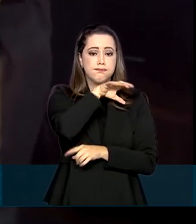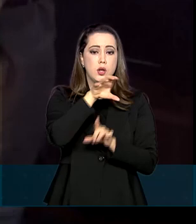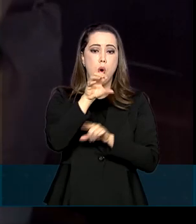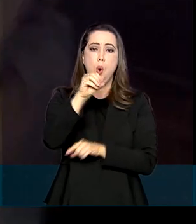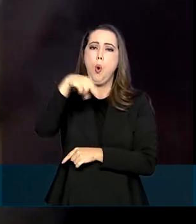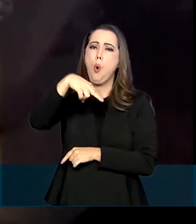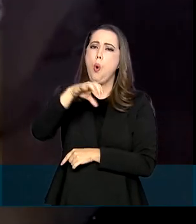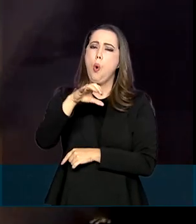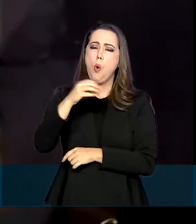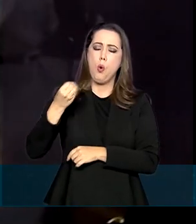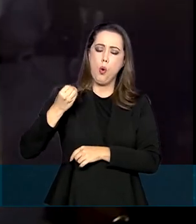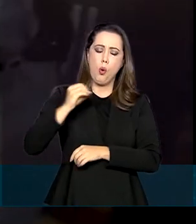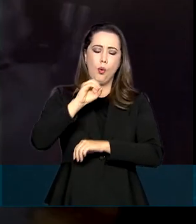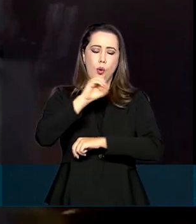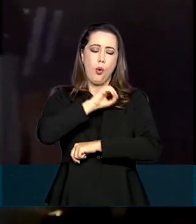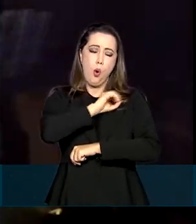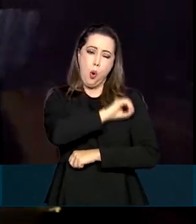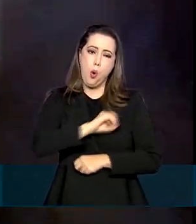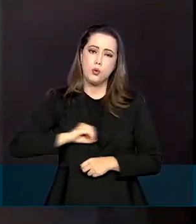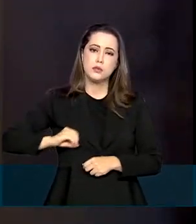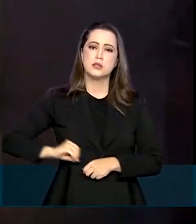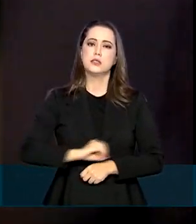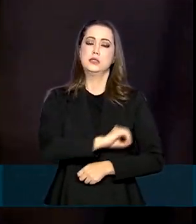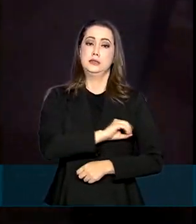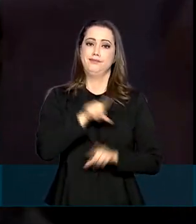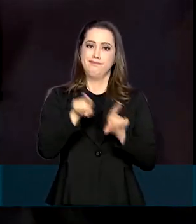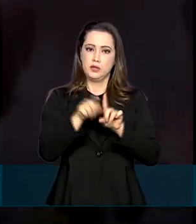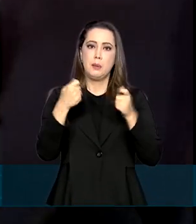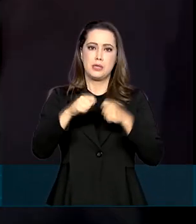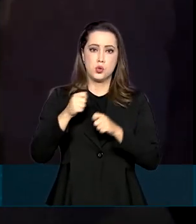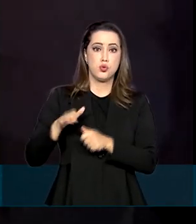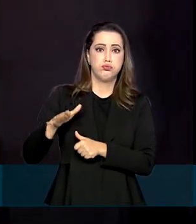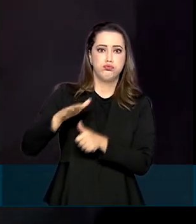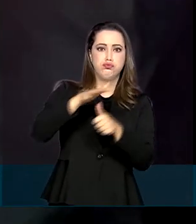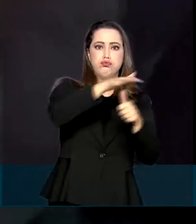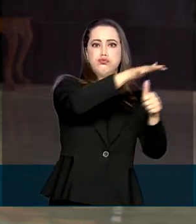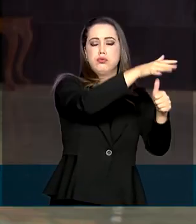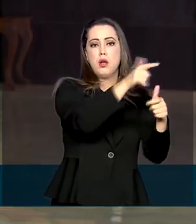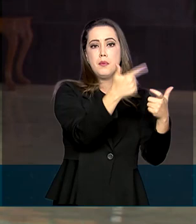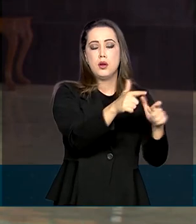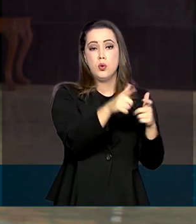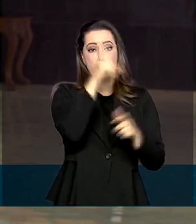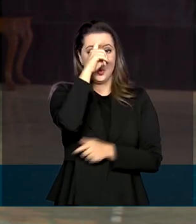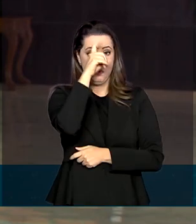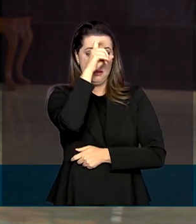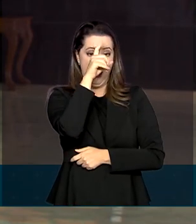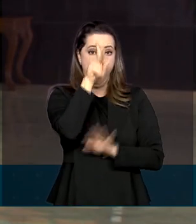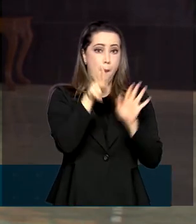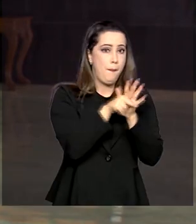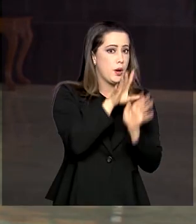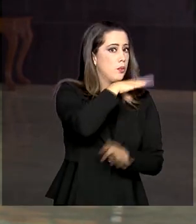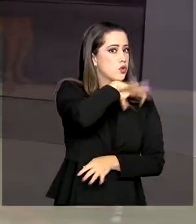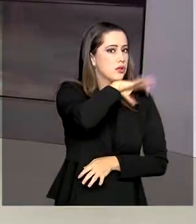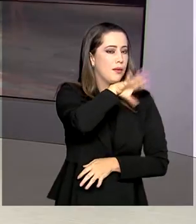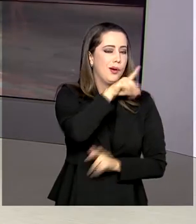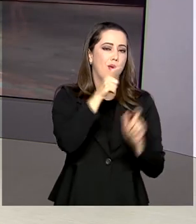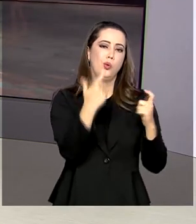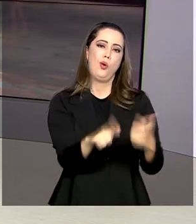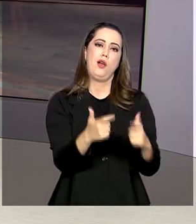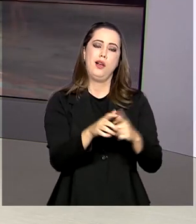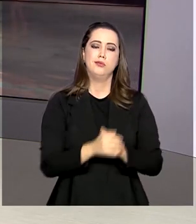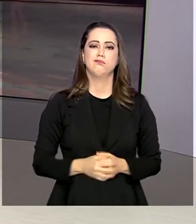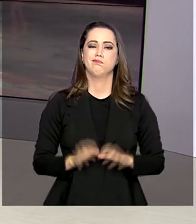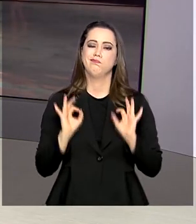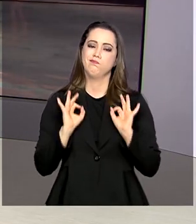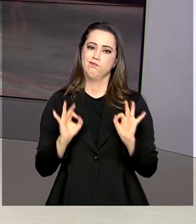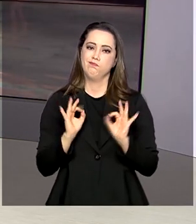encaminhado de helicóptero para um hospital veterinário da região. Volto com você no estúdio, Roberto. Tá certo, Gabi. Obrigado